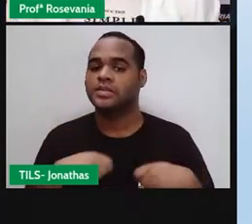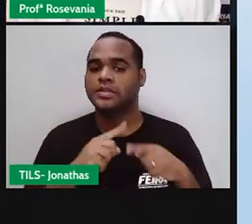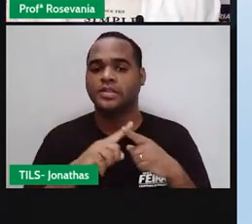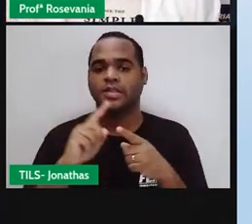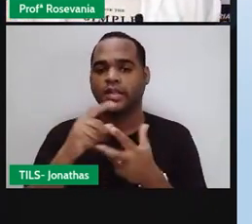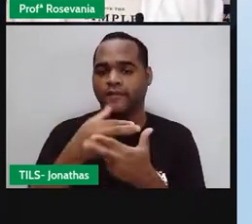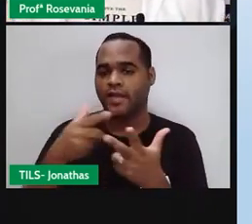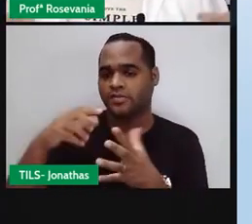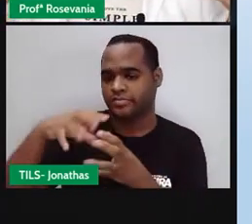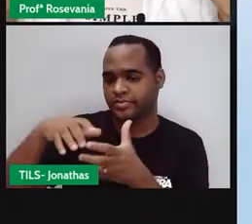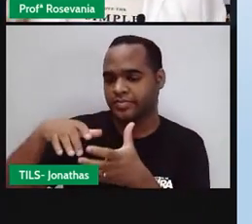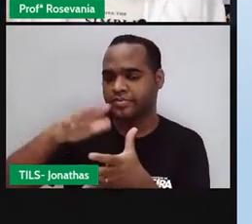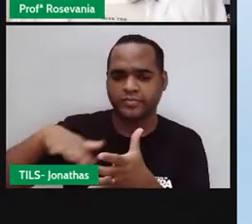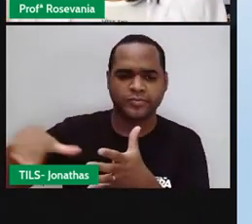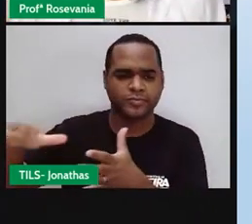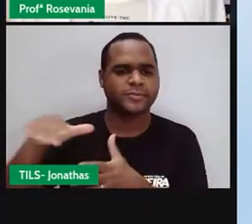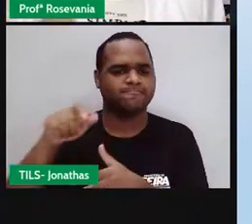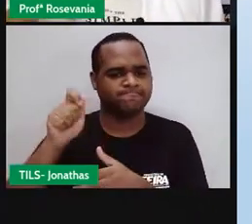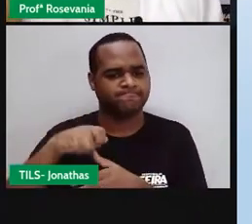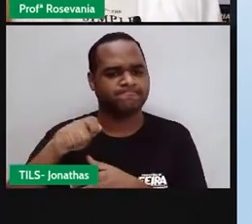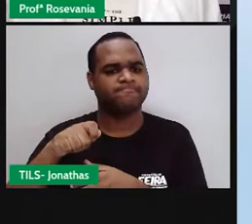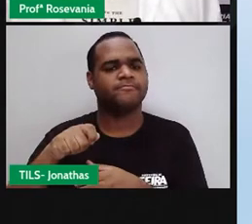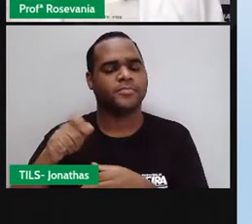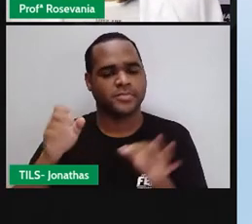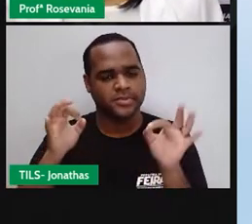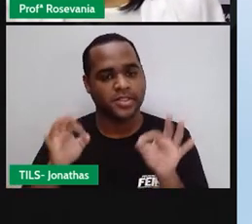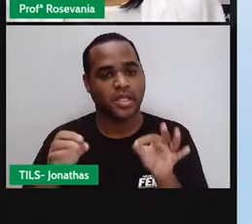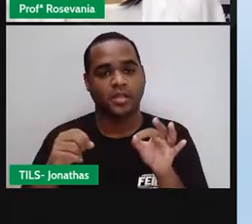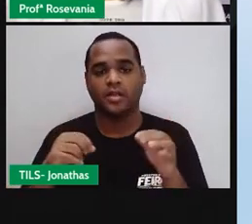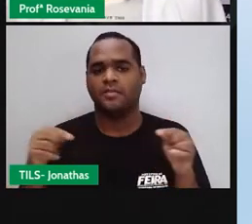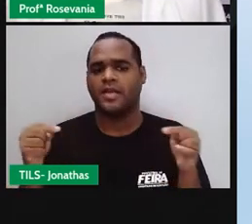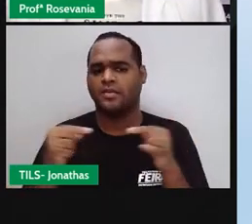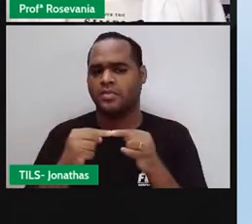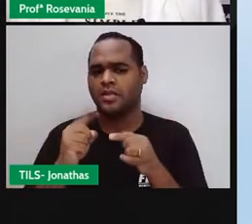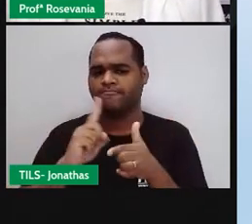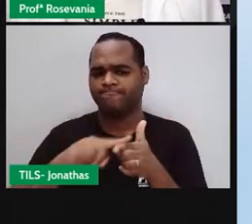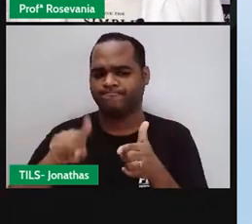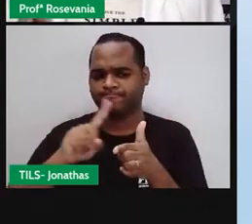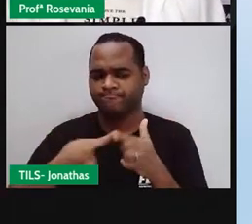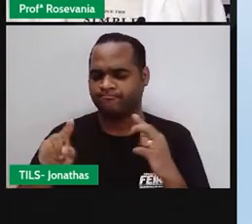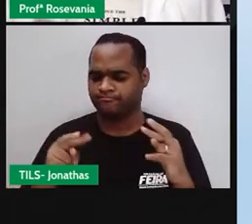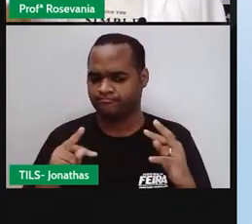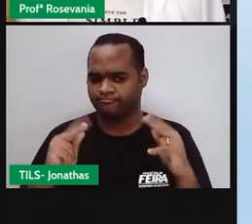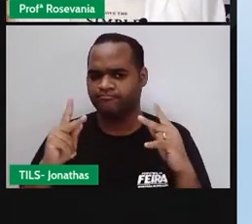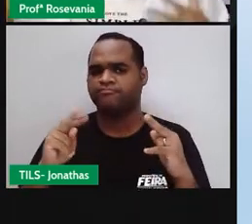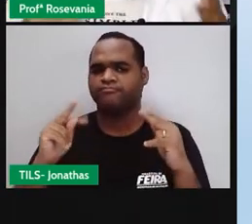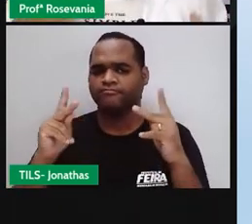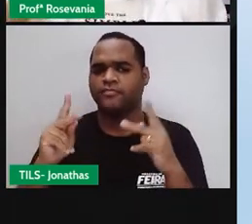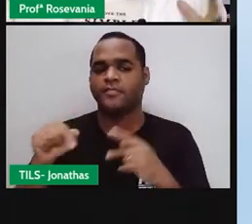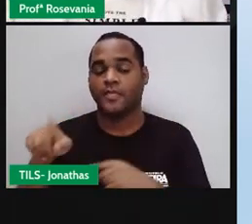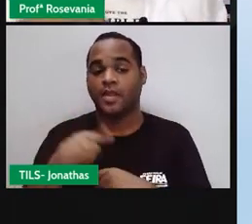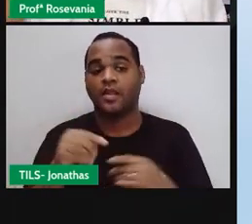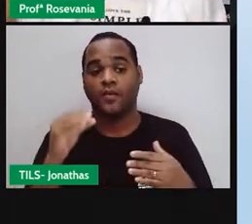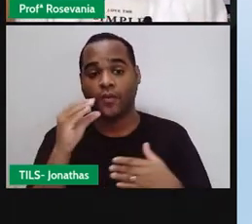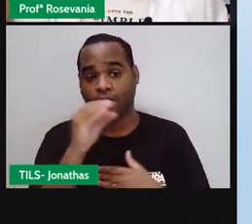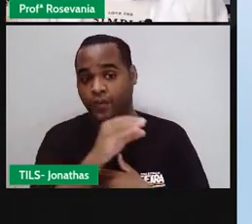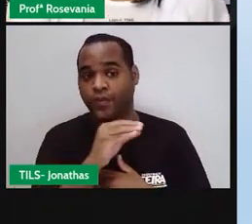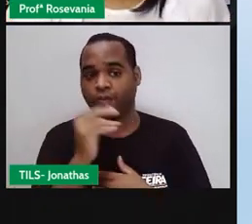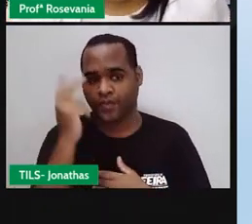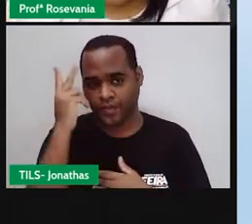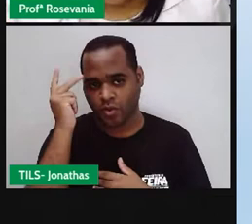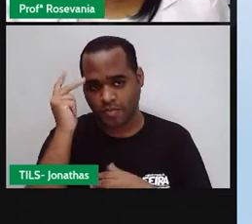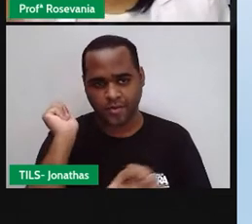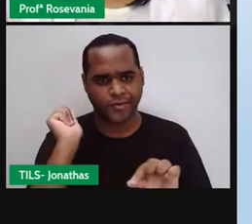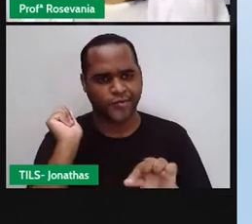funcionando. O problema é quando a gente aumenta isso, né, a gente já tem esse calor natural e a gente